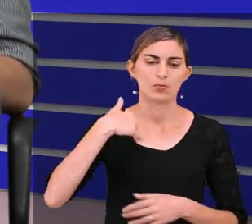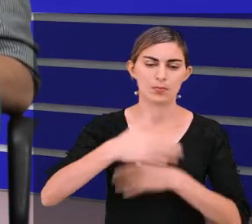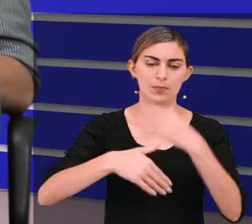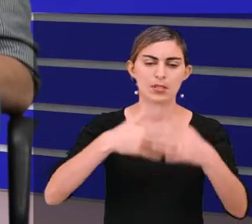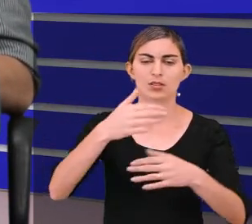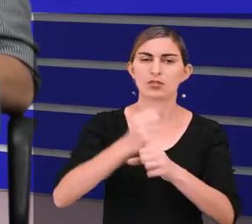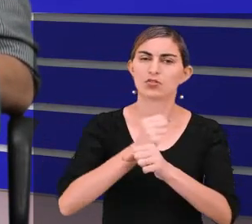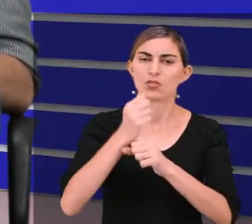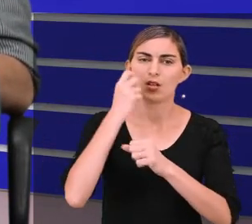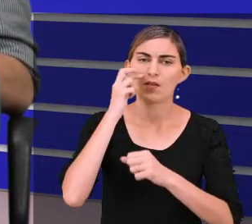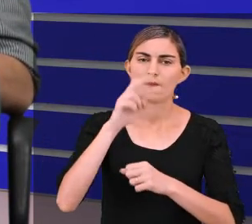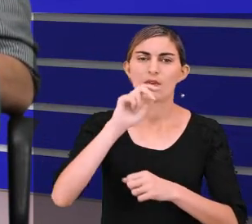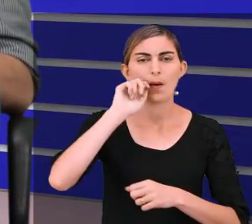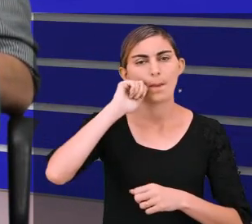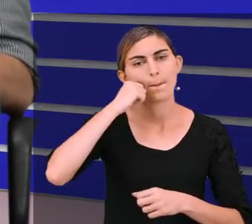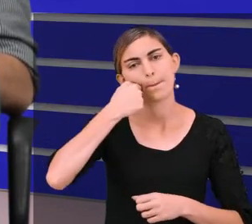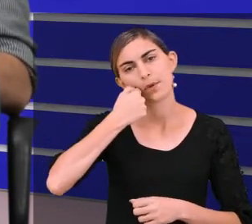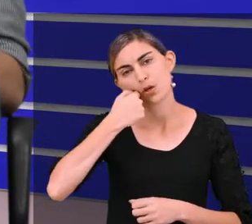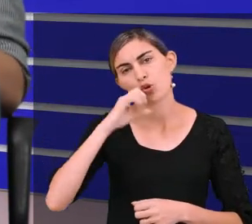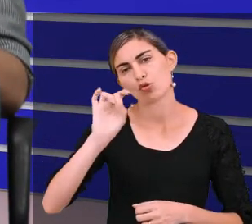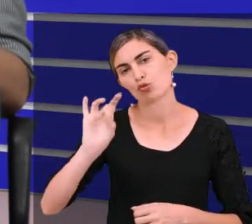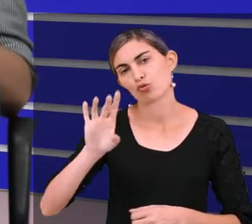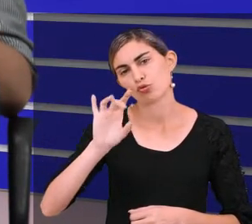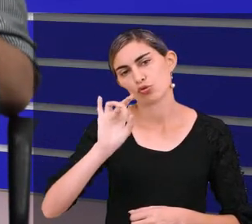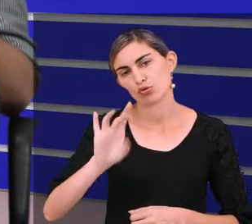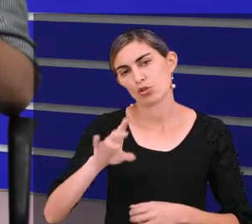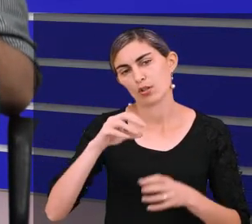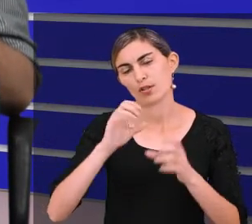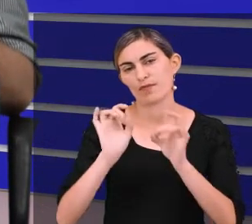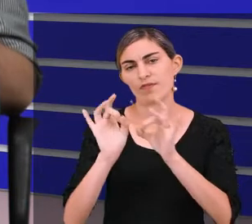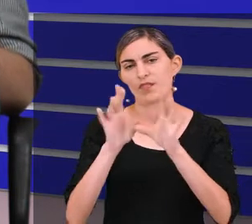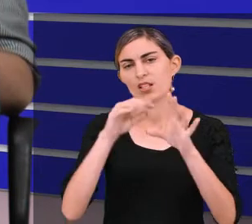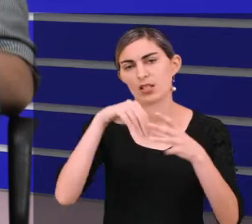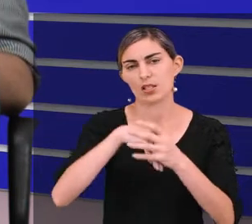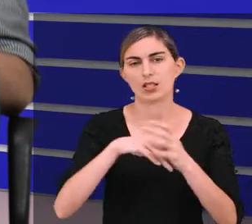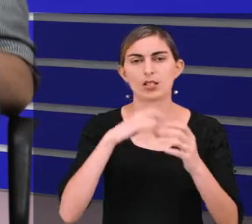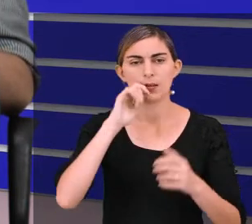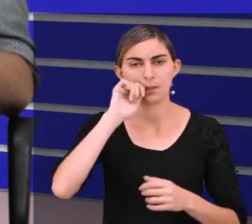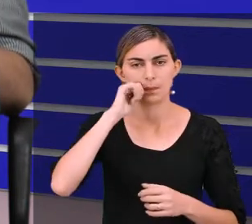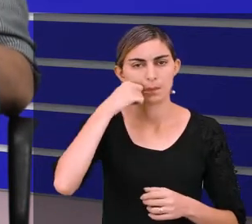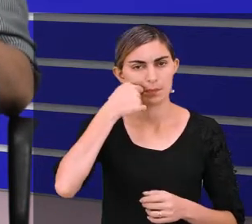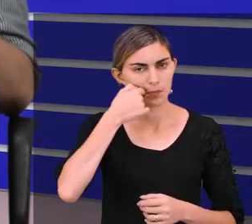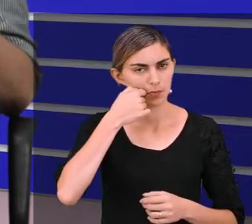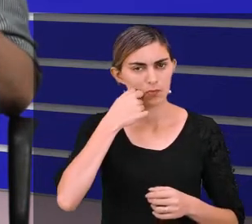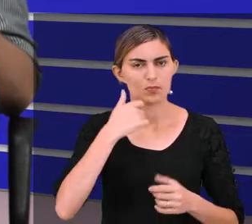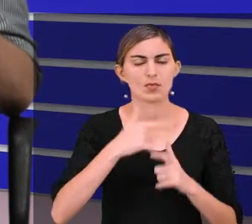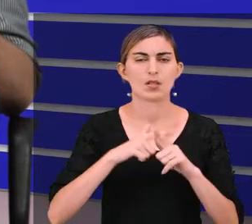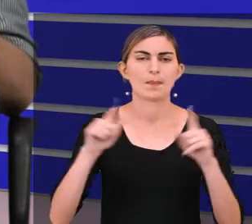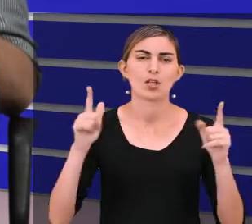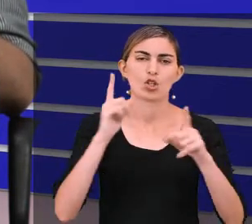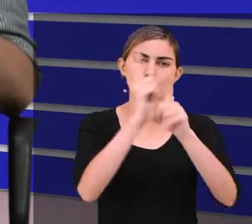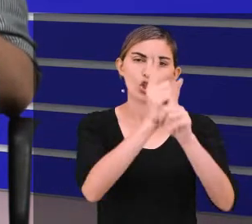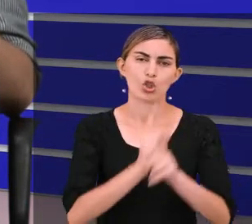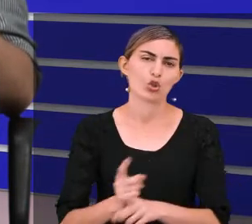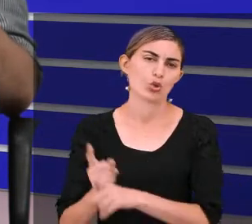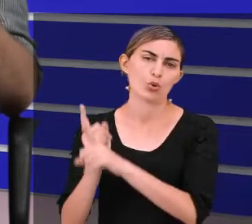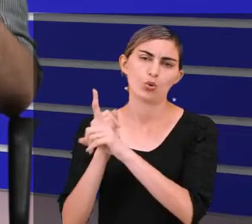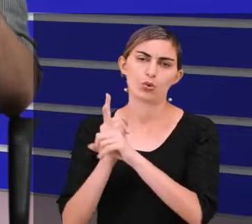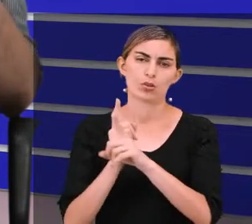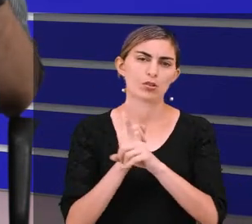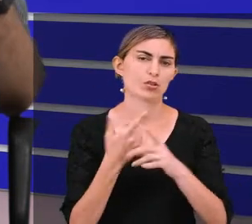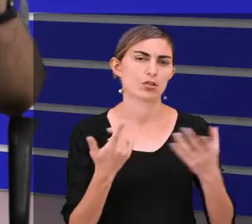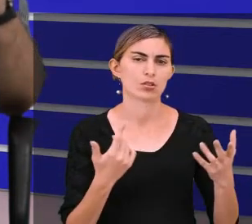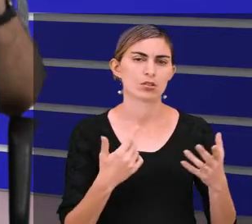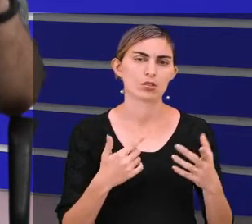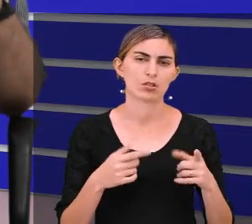dos anos, a gente vem vendo que o pão é só um produto que a gente vende dentro da padaria. É o produto que mais você encontra na padaria